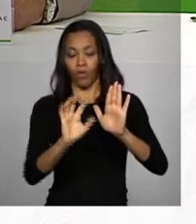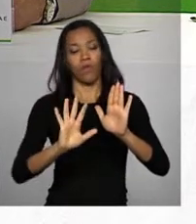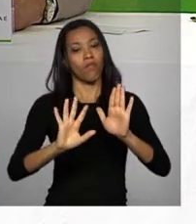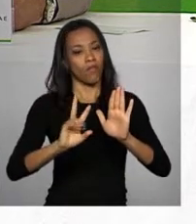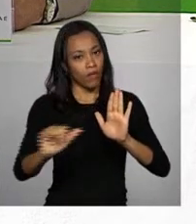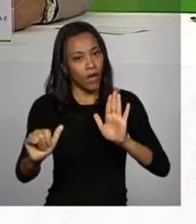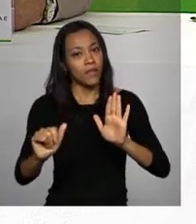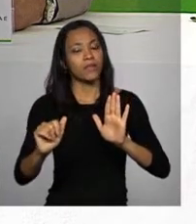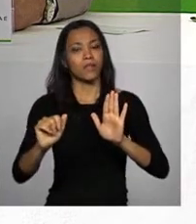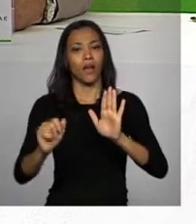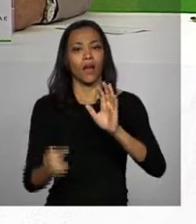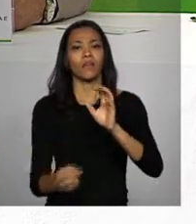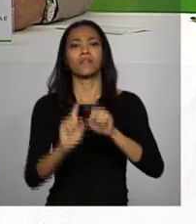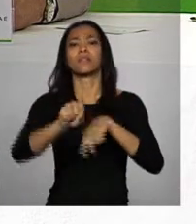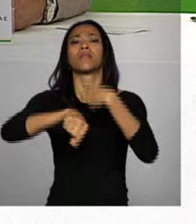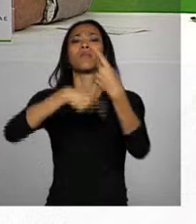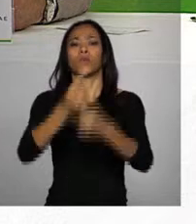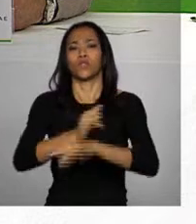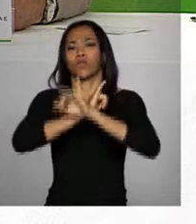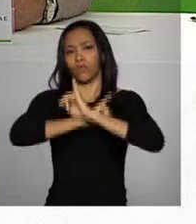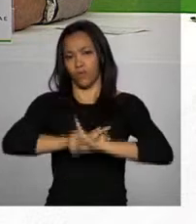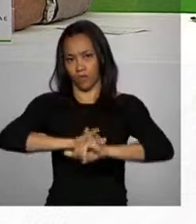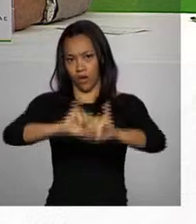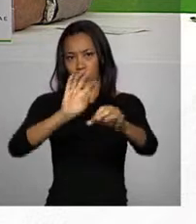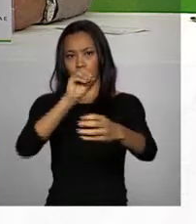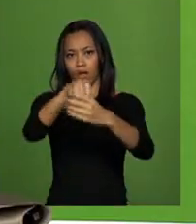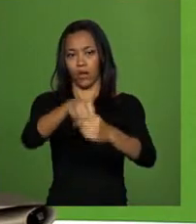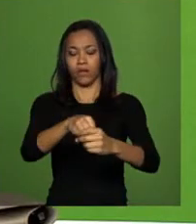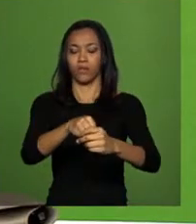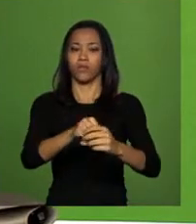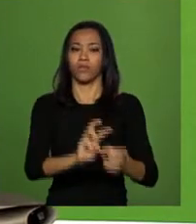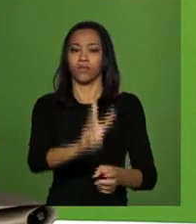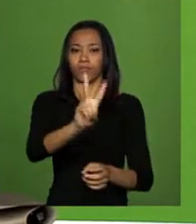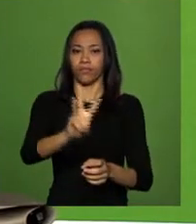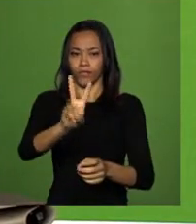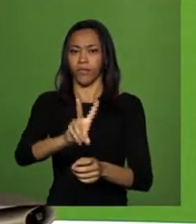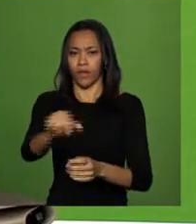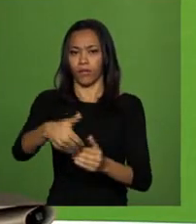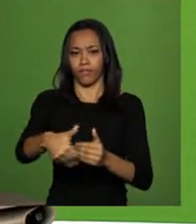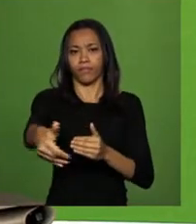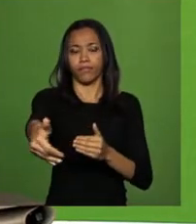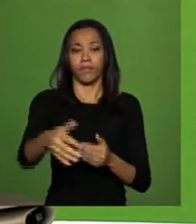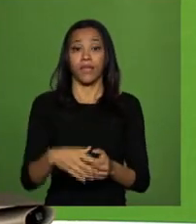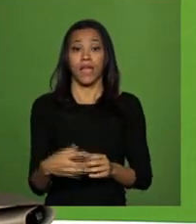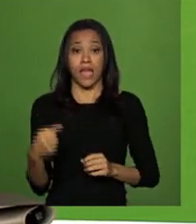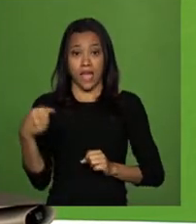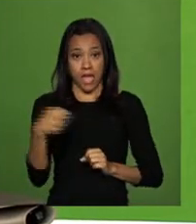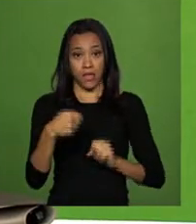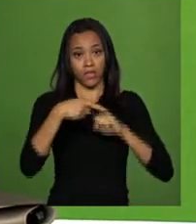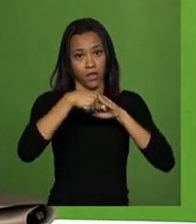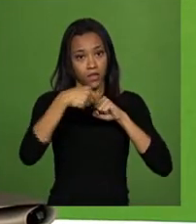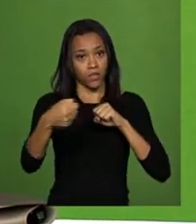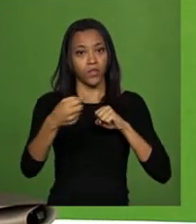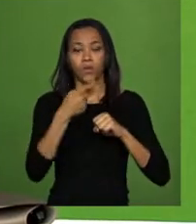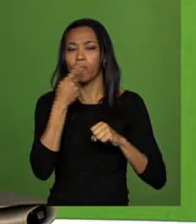disponíveis mais tarde no site. Esse artigo tem uma concepção